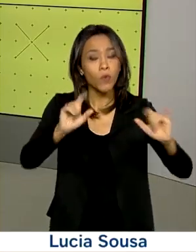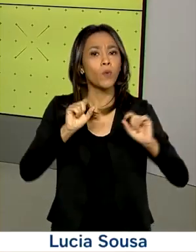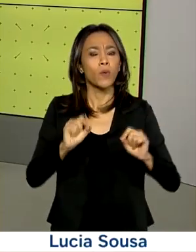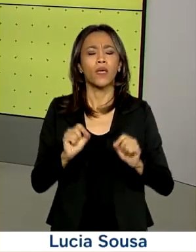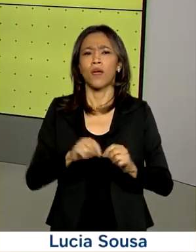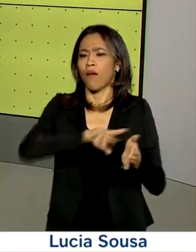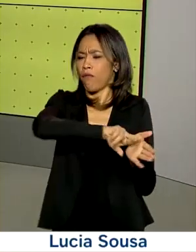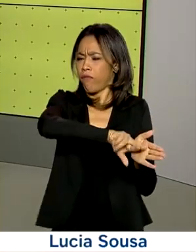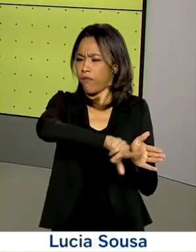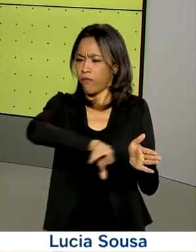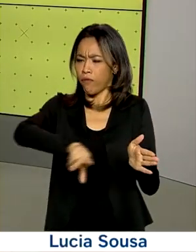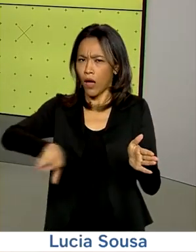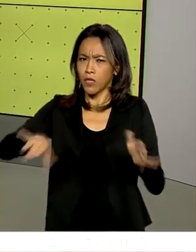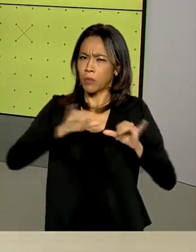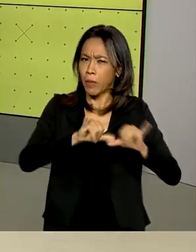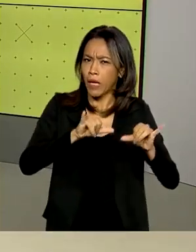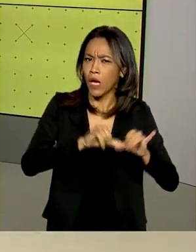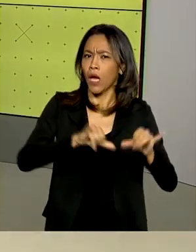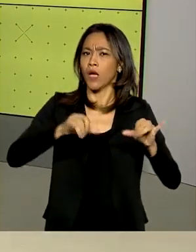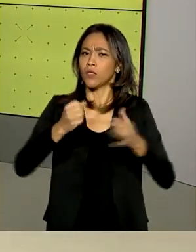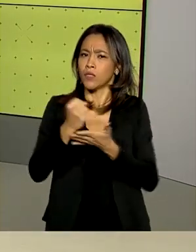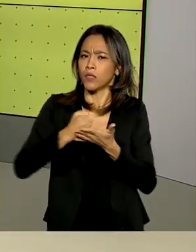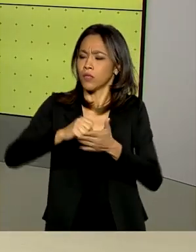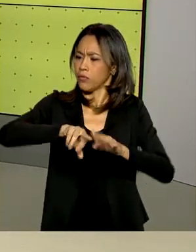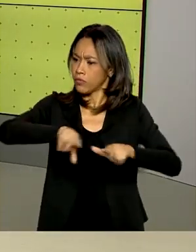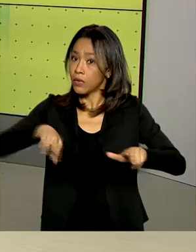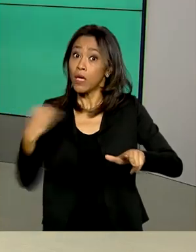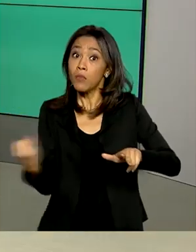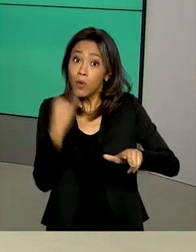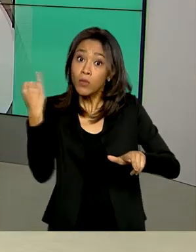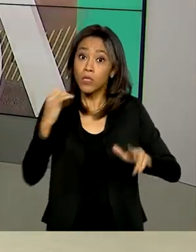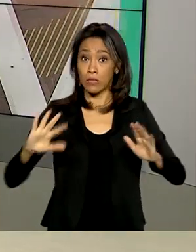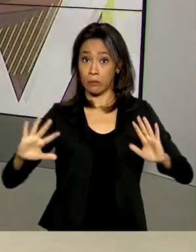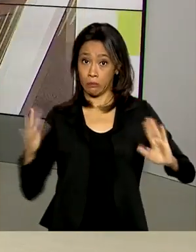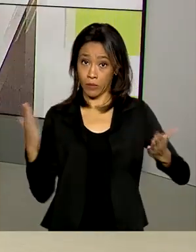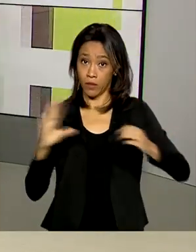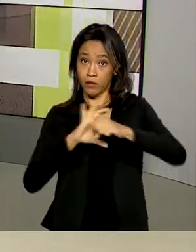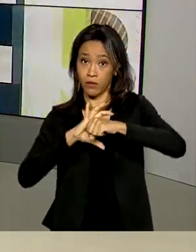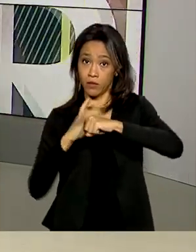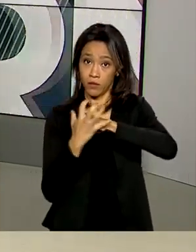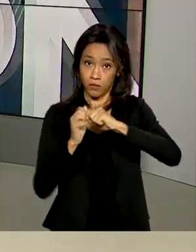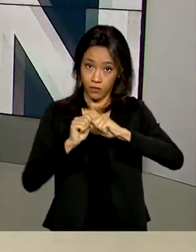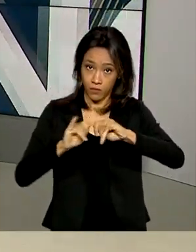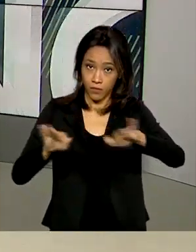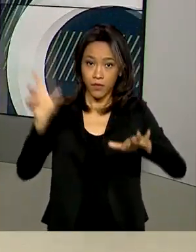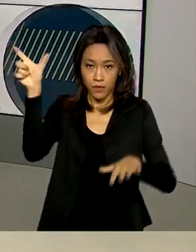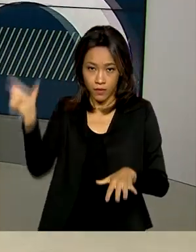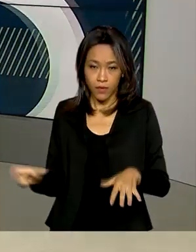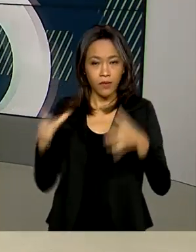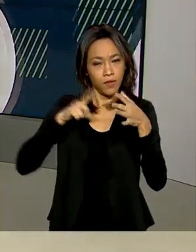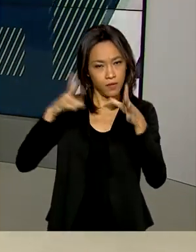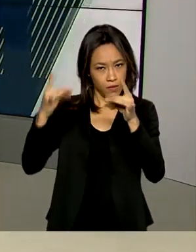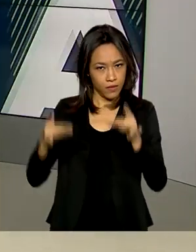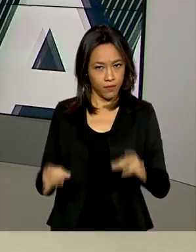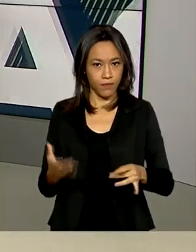atividades consideradas essenciais durante a pandemia do coronavírus. Márcia Fernandes tem os detalhes.